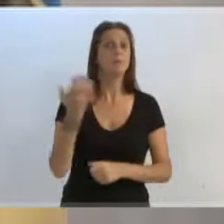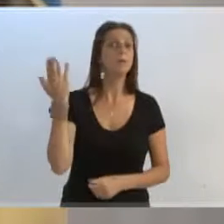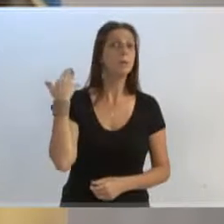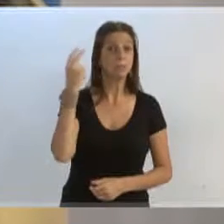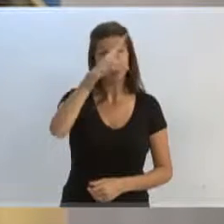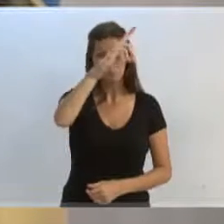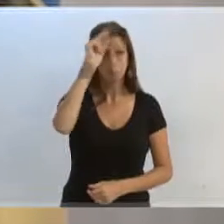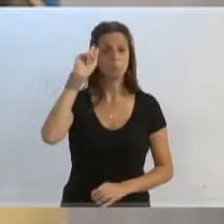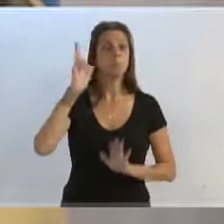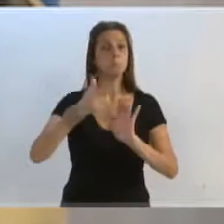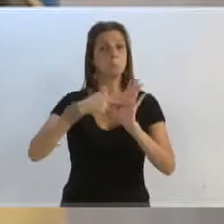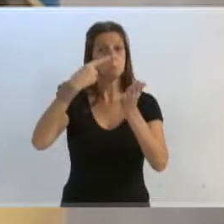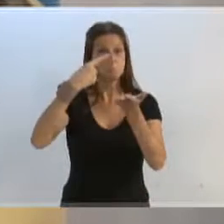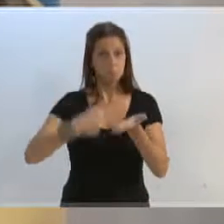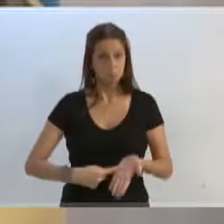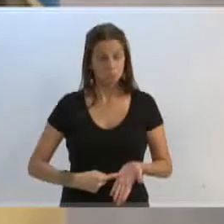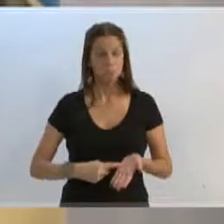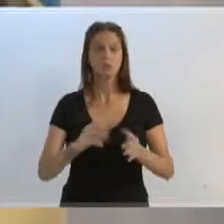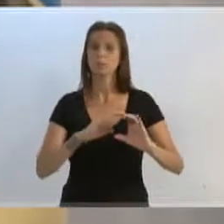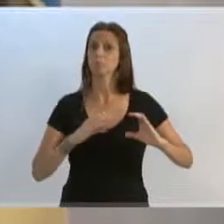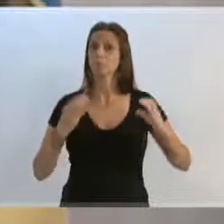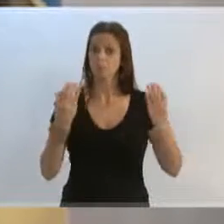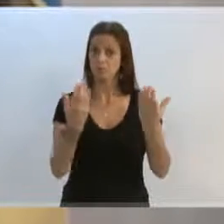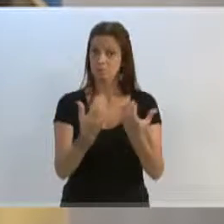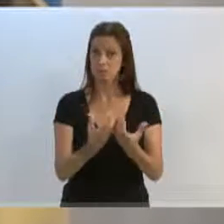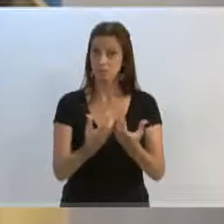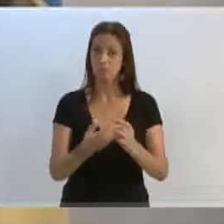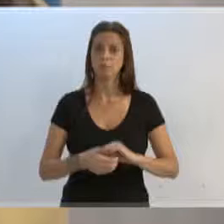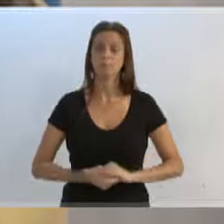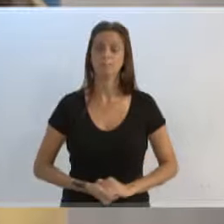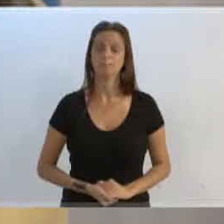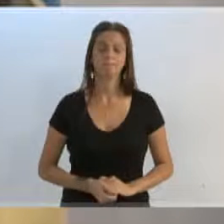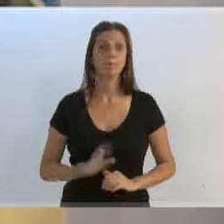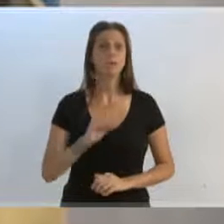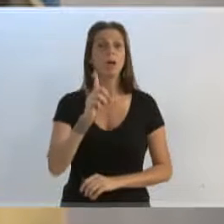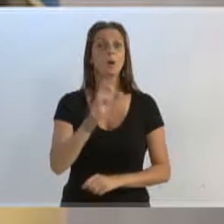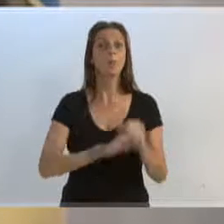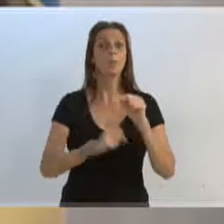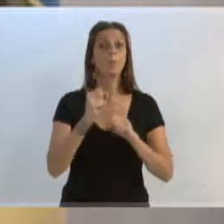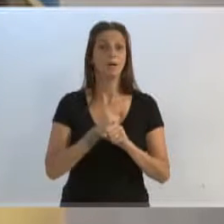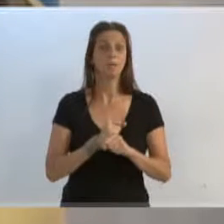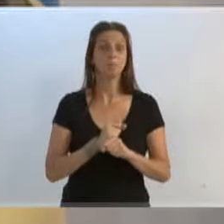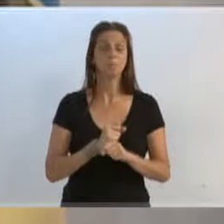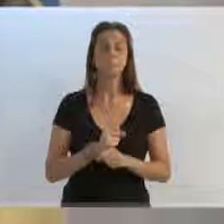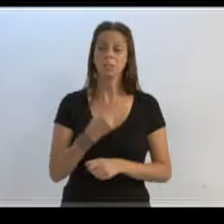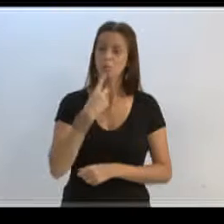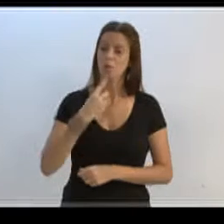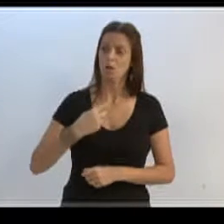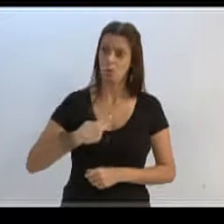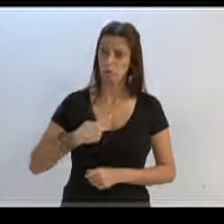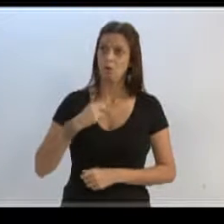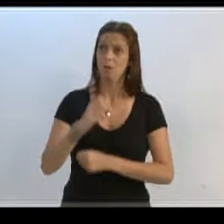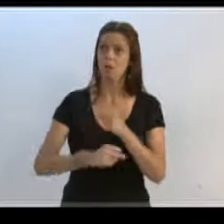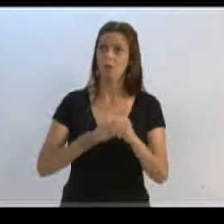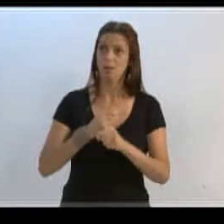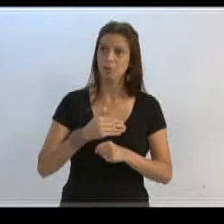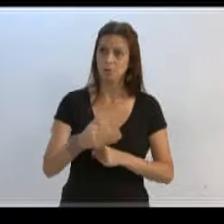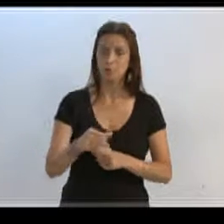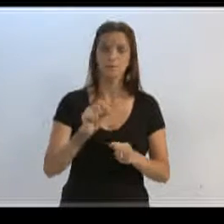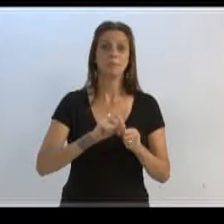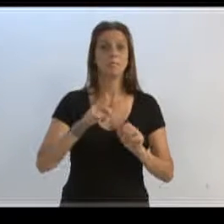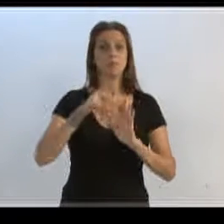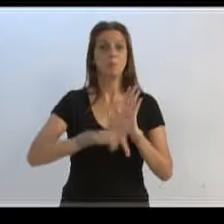compromisso com a comunidade, faz um ano, e disse que esse ano ele estaria fazendo o projeto e